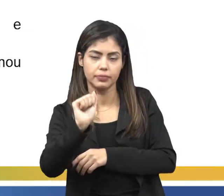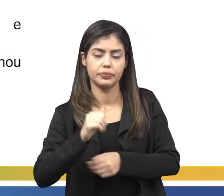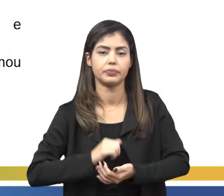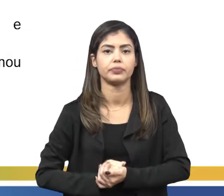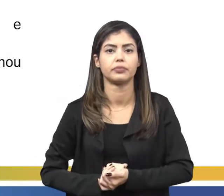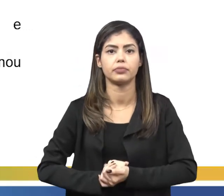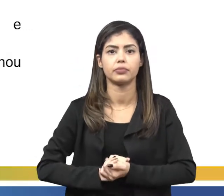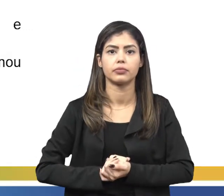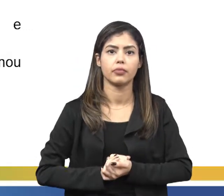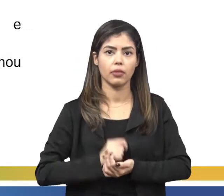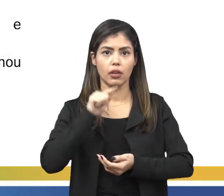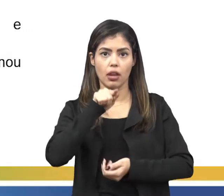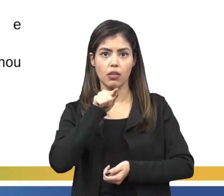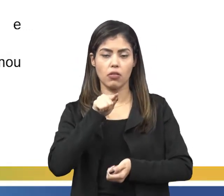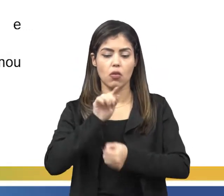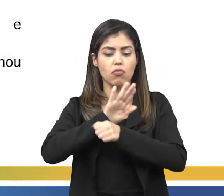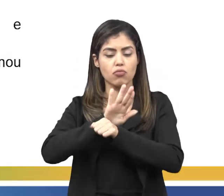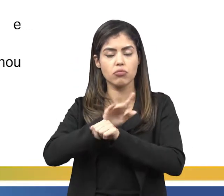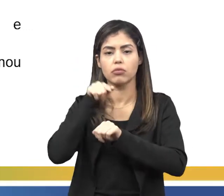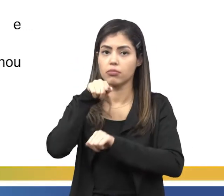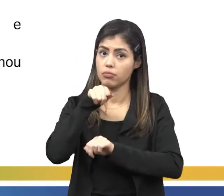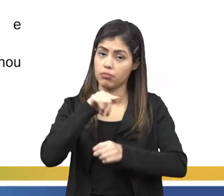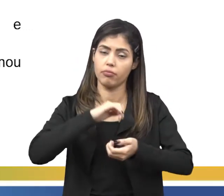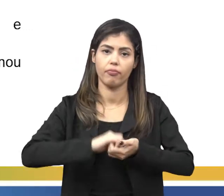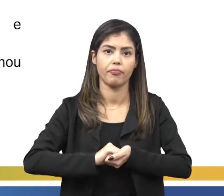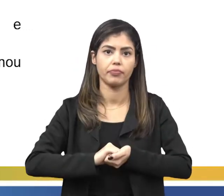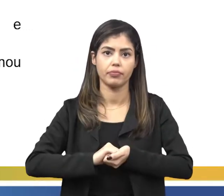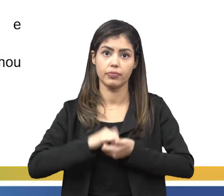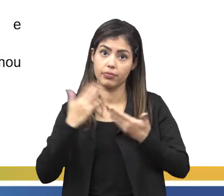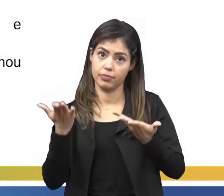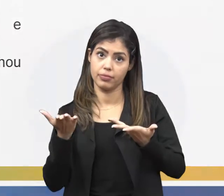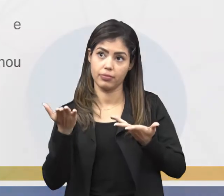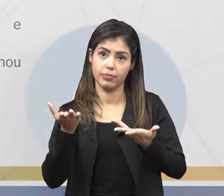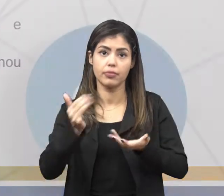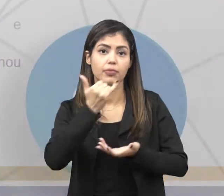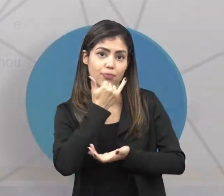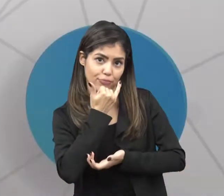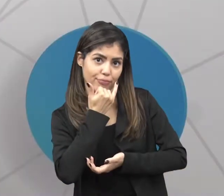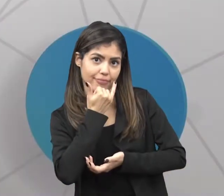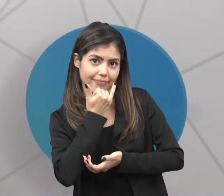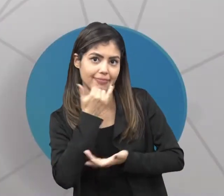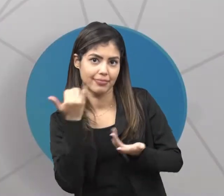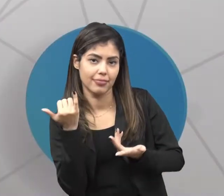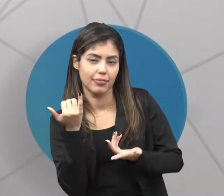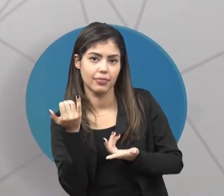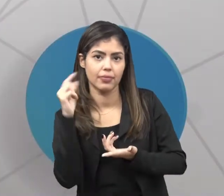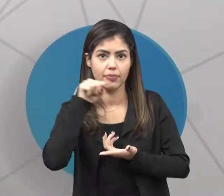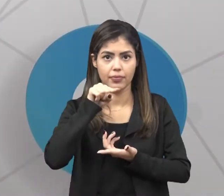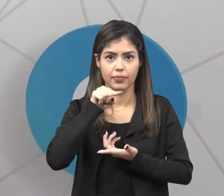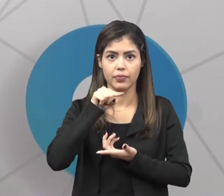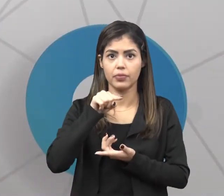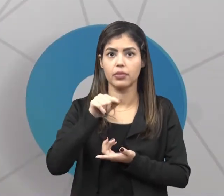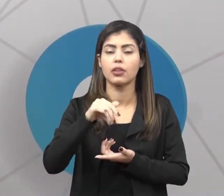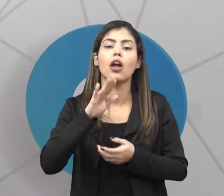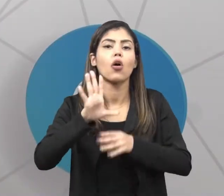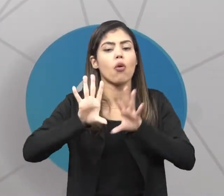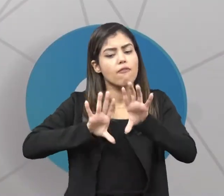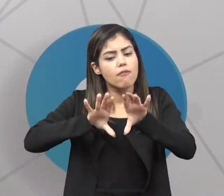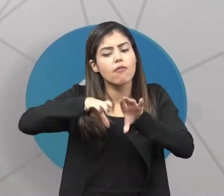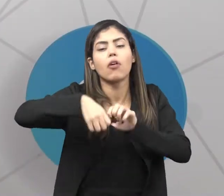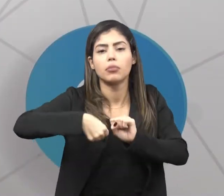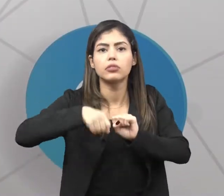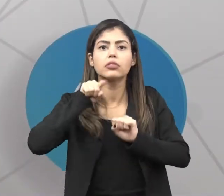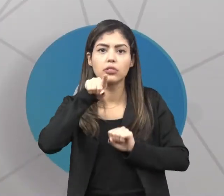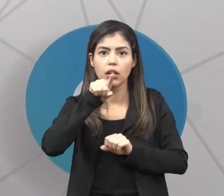são as contribuições dele, aliás, desculpa, esse é uma das formações